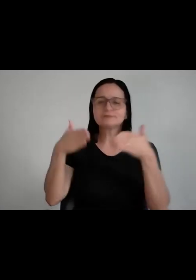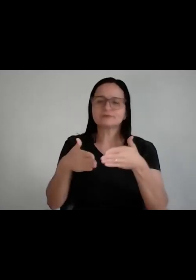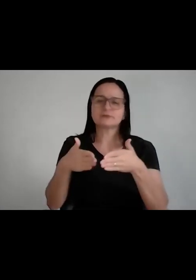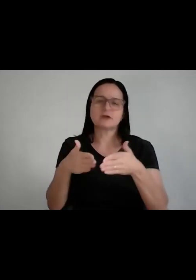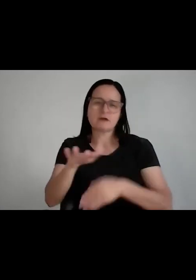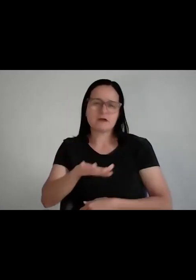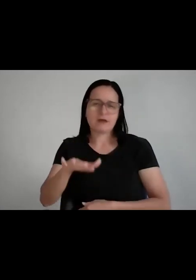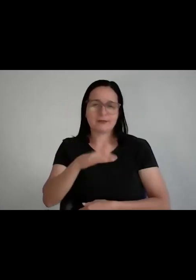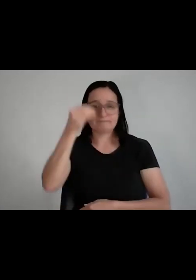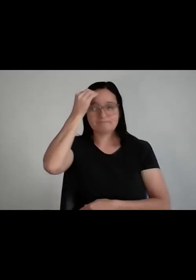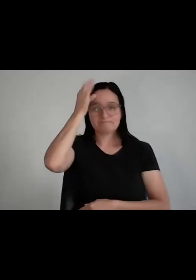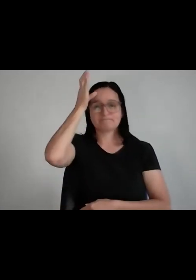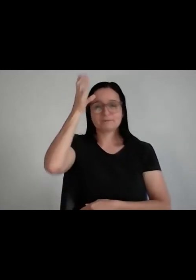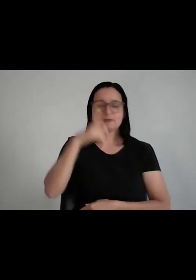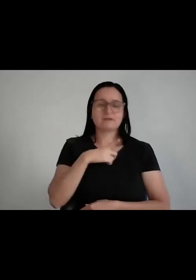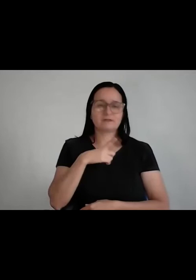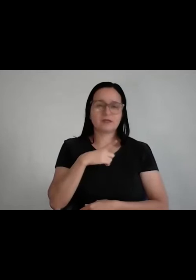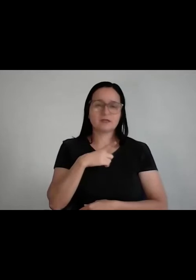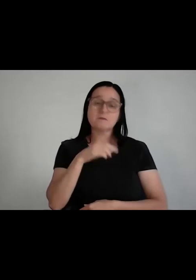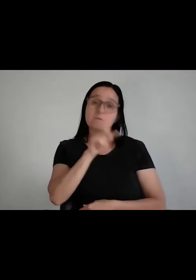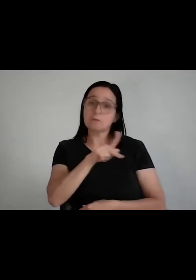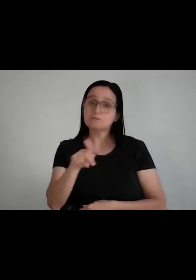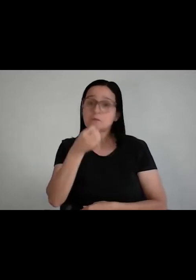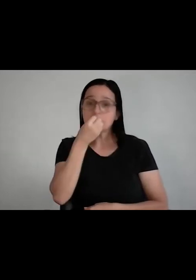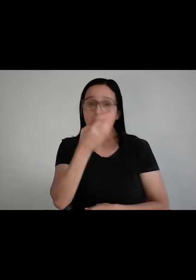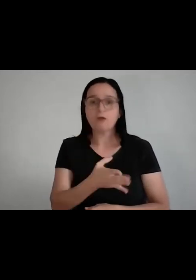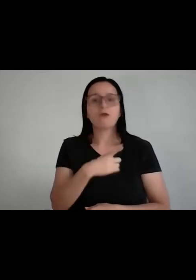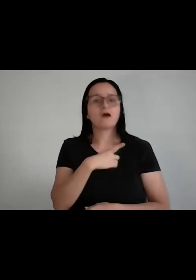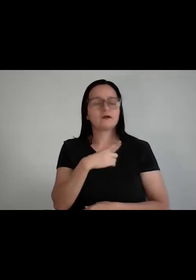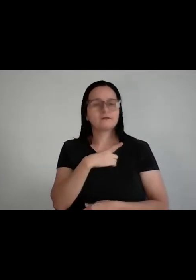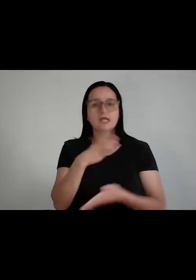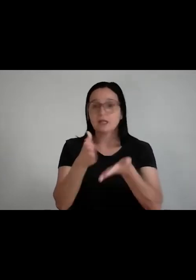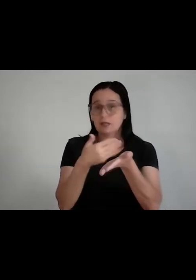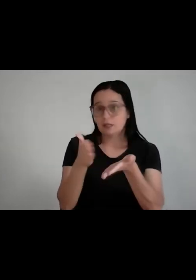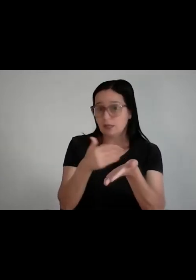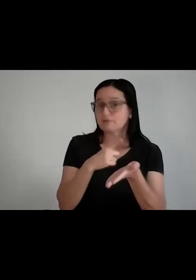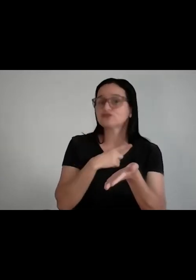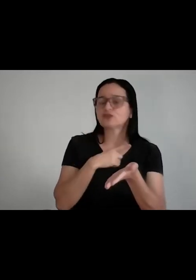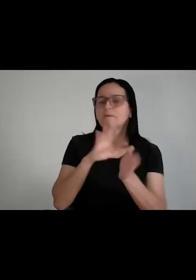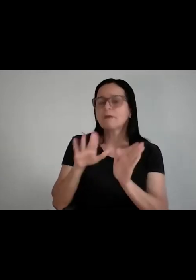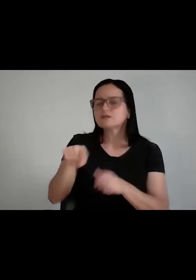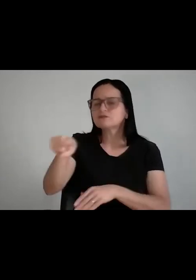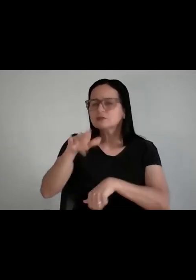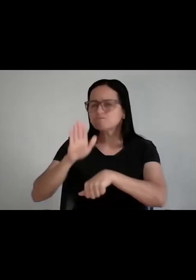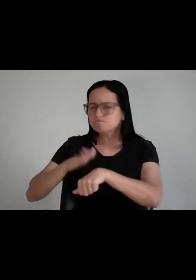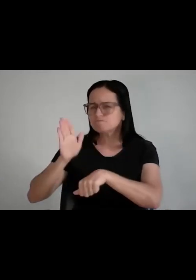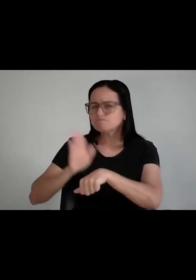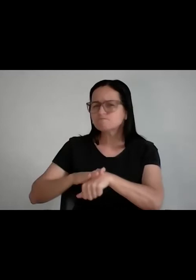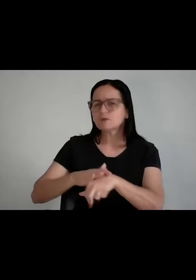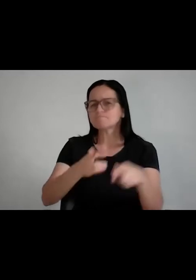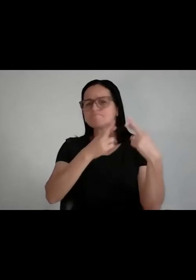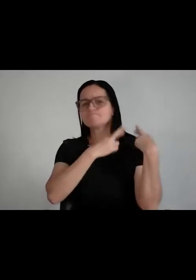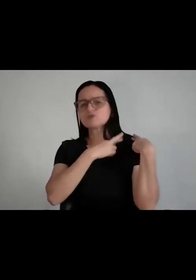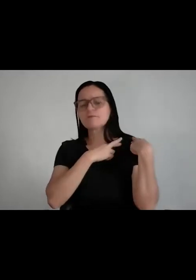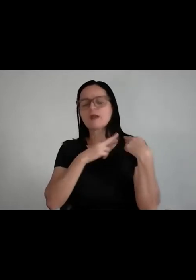isso, existem os bons professores, existem os livros, mas existe o aluno, que é autorresponsável pelo seu próprio processo de